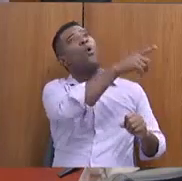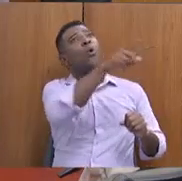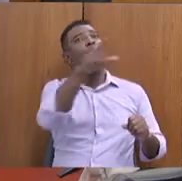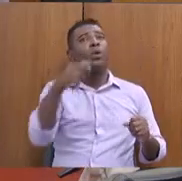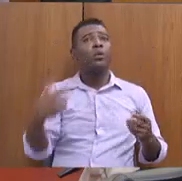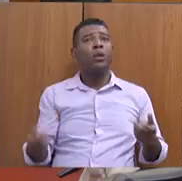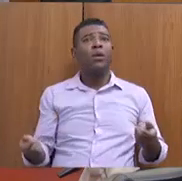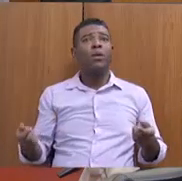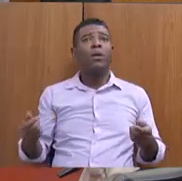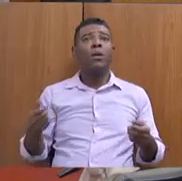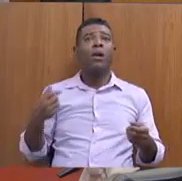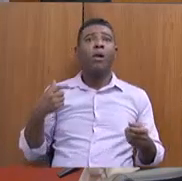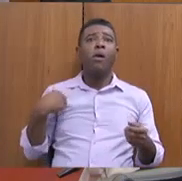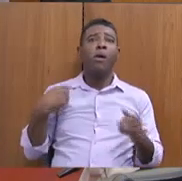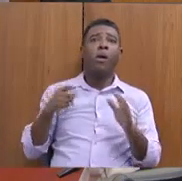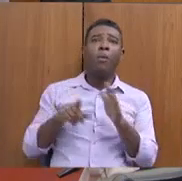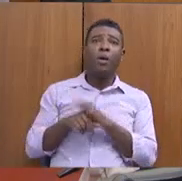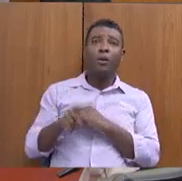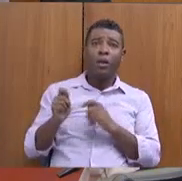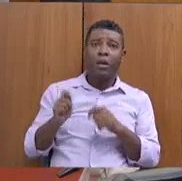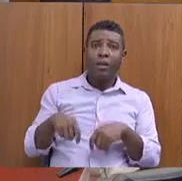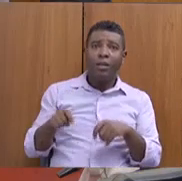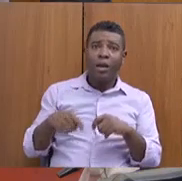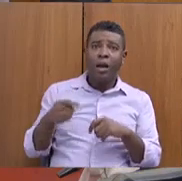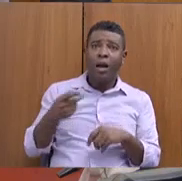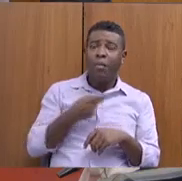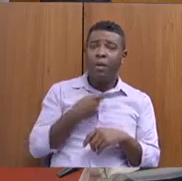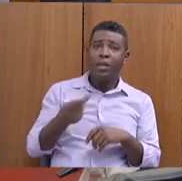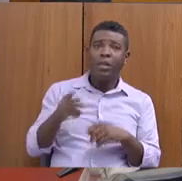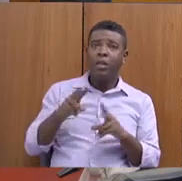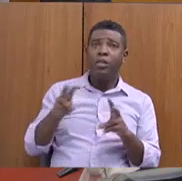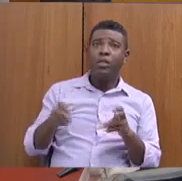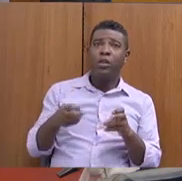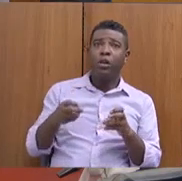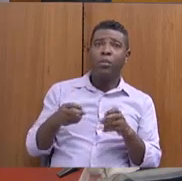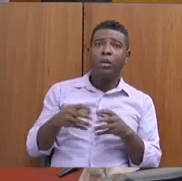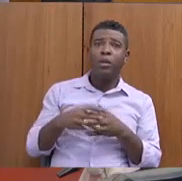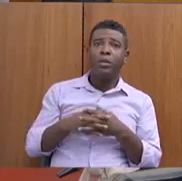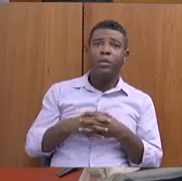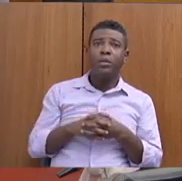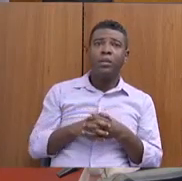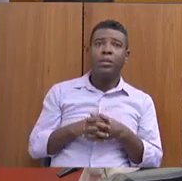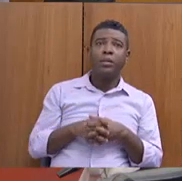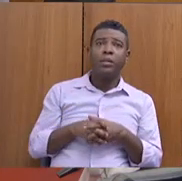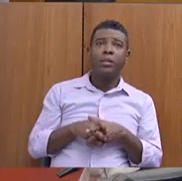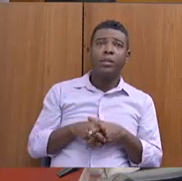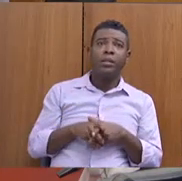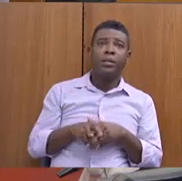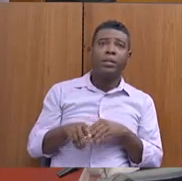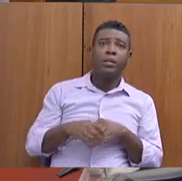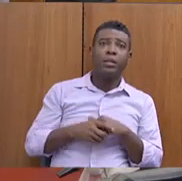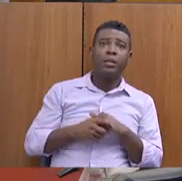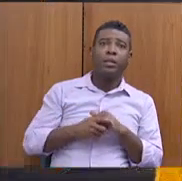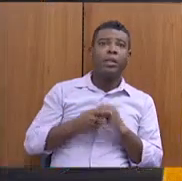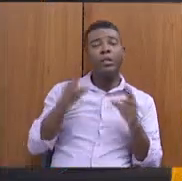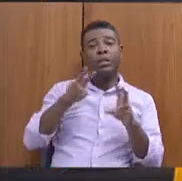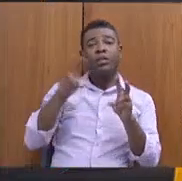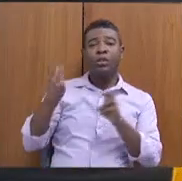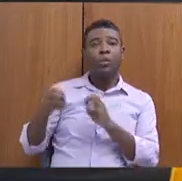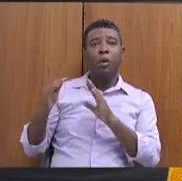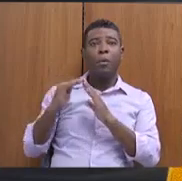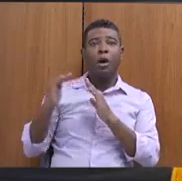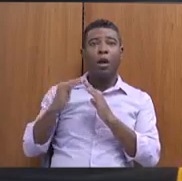Eu pergunto à presidência se eu posso fazer minhas perguntas sobre a moradia? Conclui. Está bom. Você já passou? Então, vamos lá. Sobre a moradia,